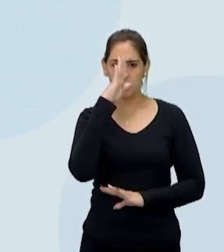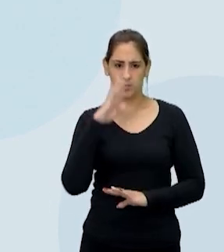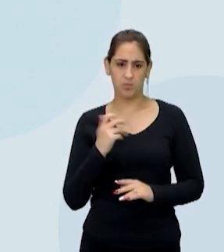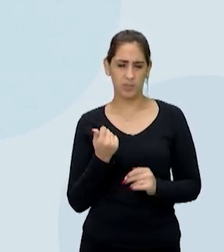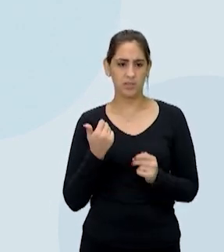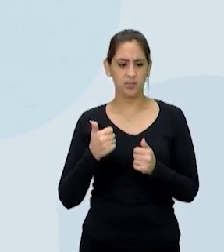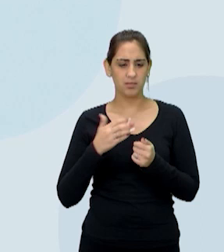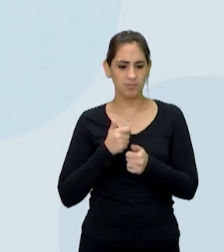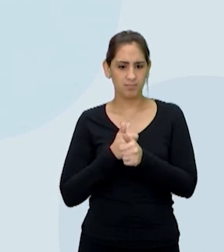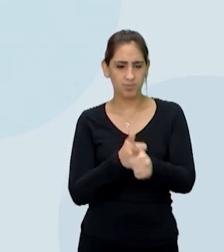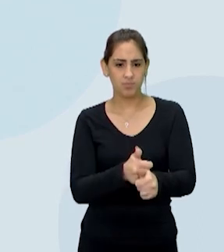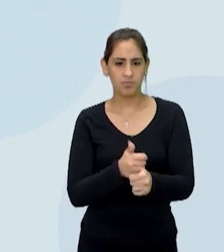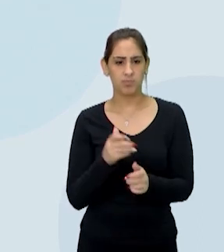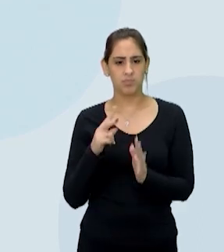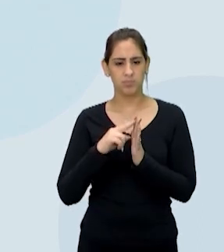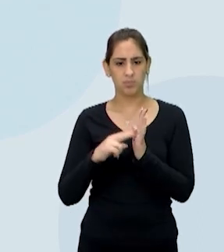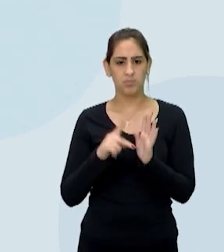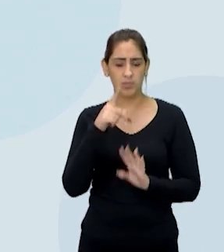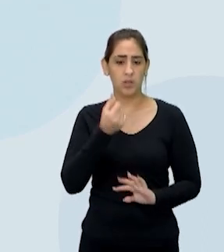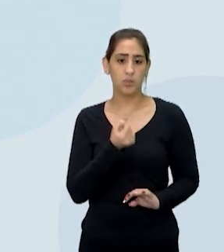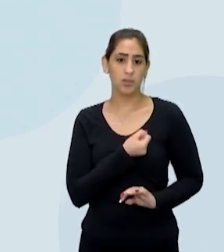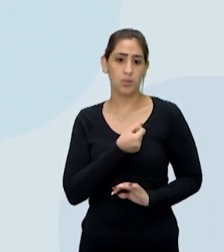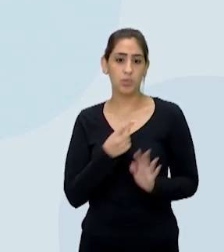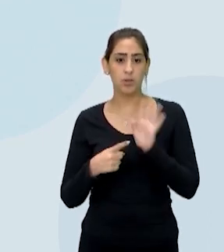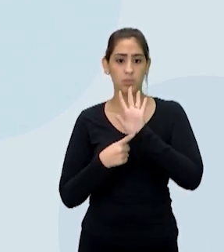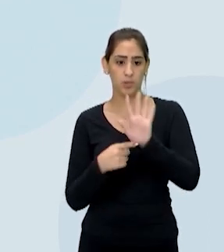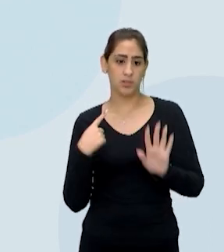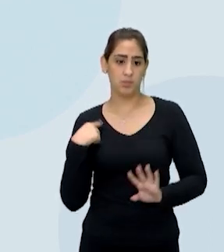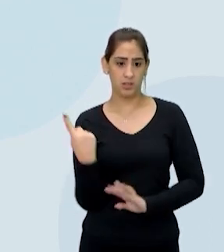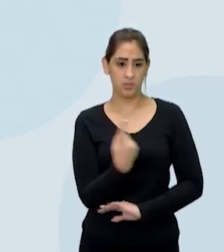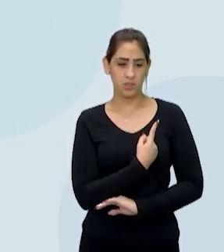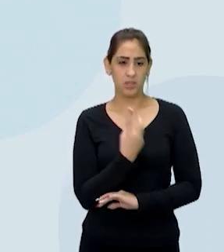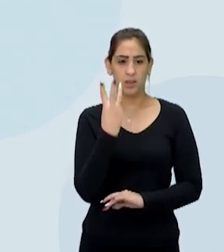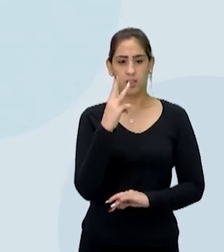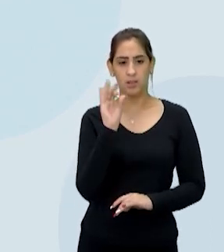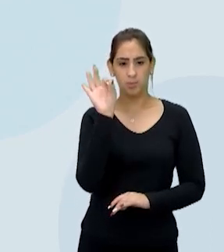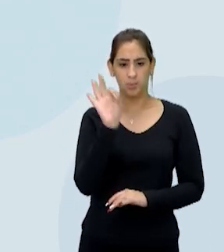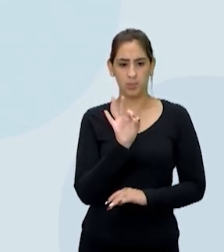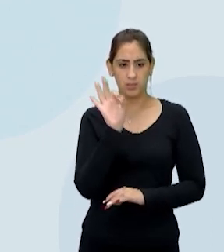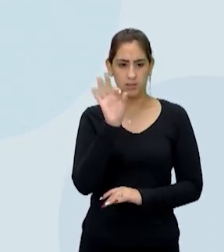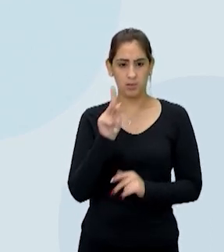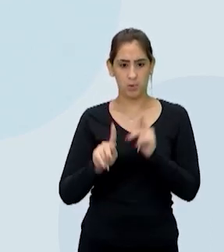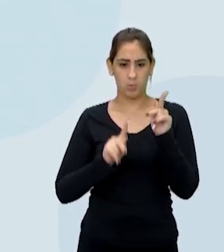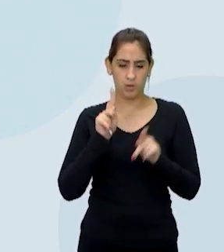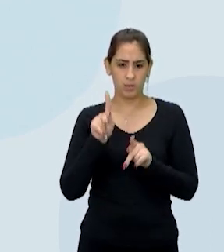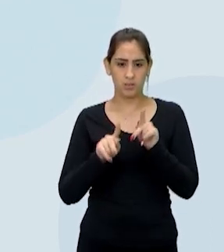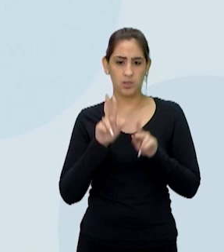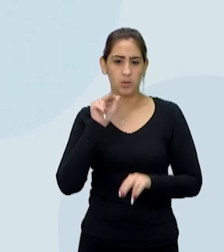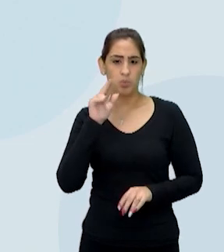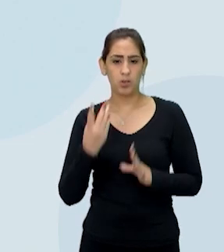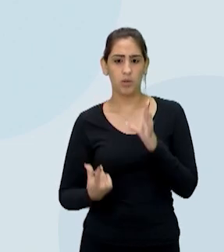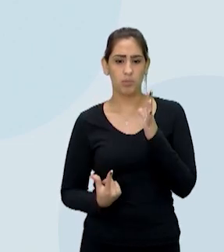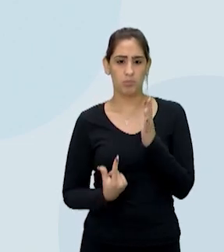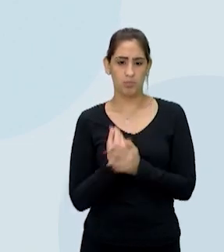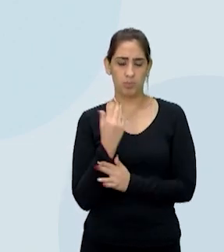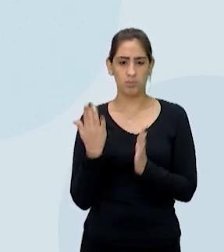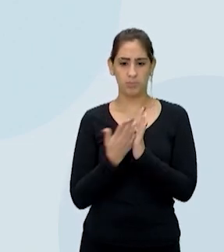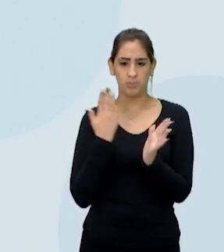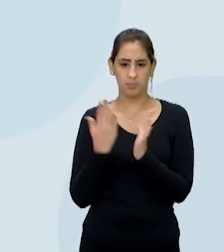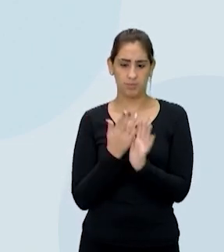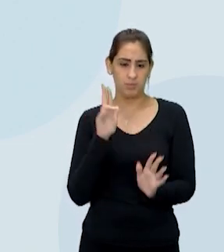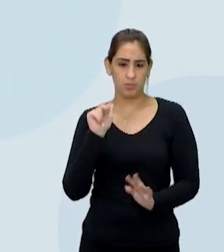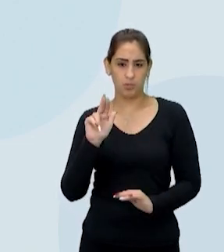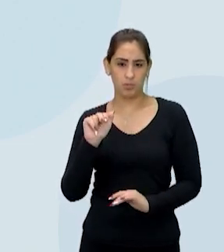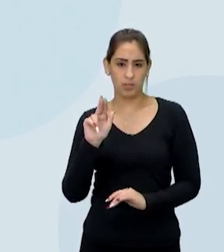muito que avançar. É isso que os números mostram para a gente, né, gente? 30% da população nunca comprou um livro